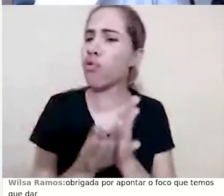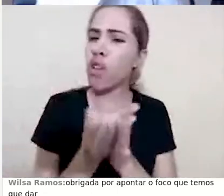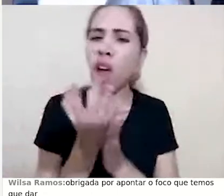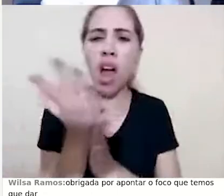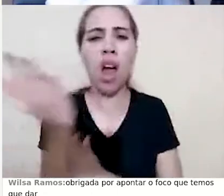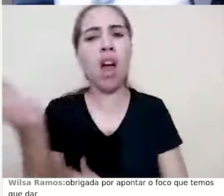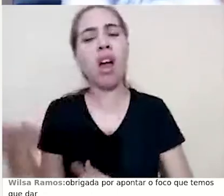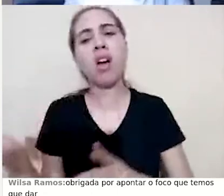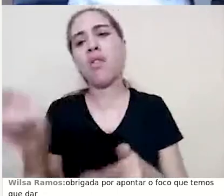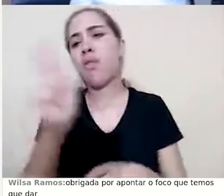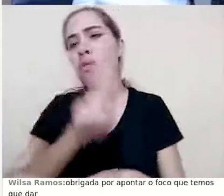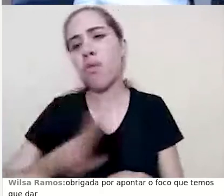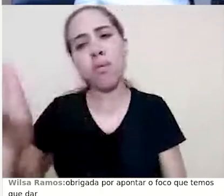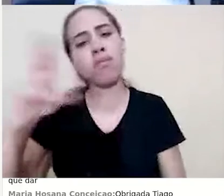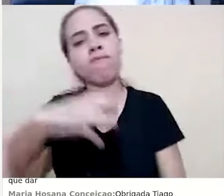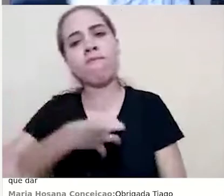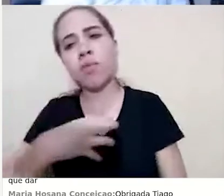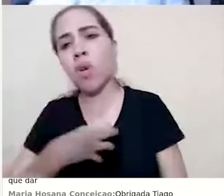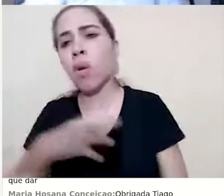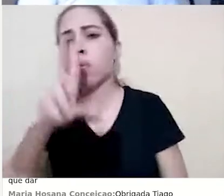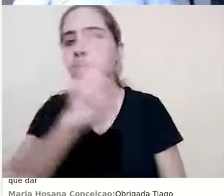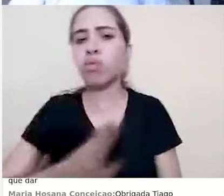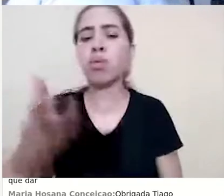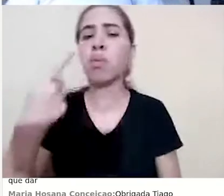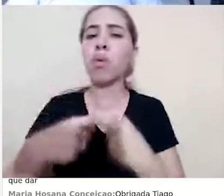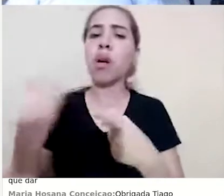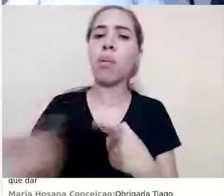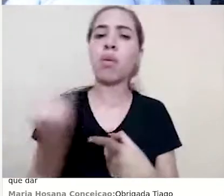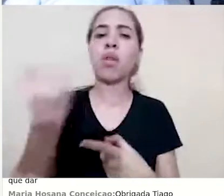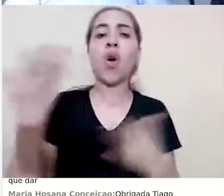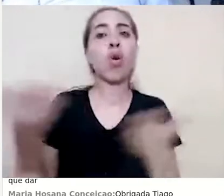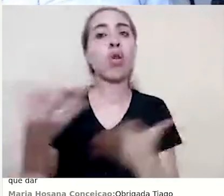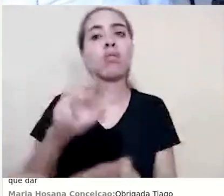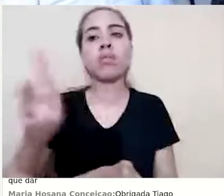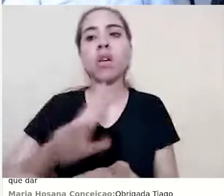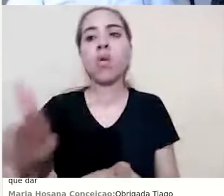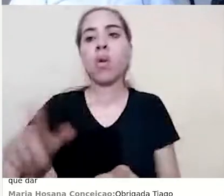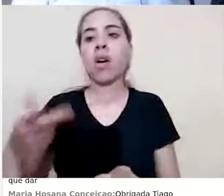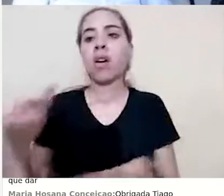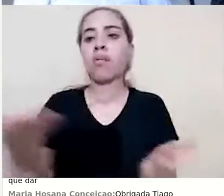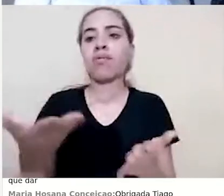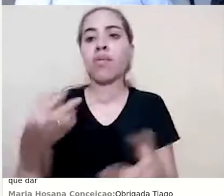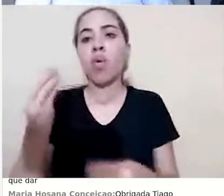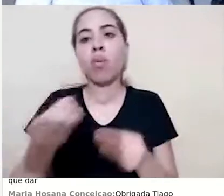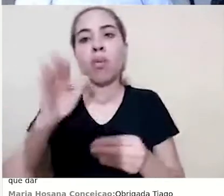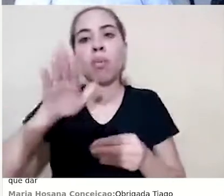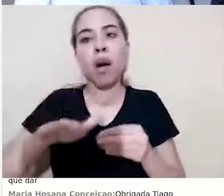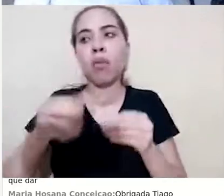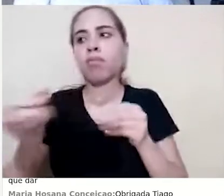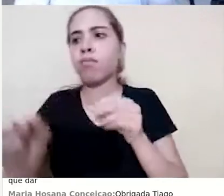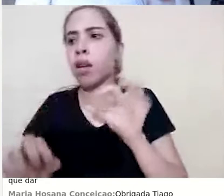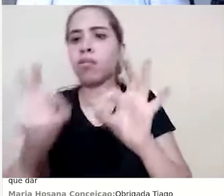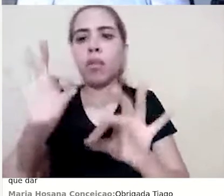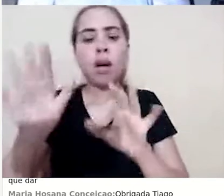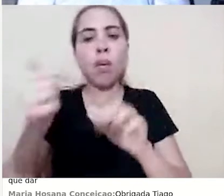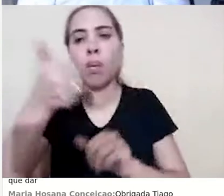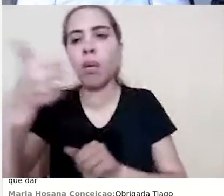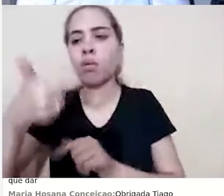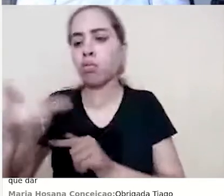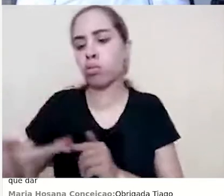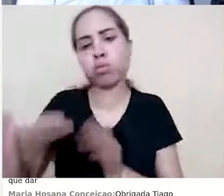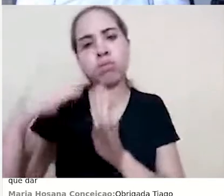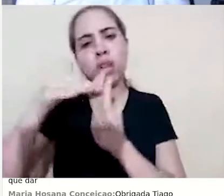e que, na verdade, é importante, hoje não vai dar para vocês pegarem o passo a passo, depois a gente pode ter um tutorial em PDF,